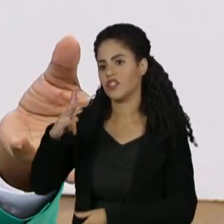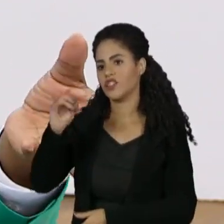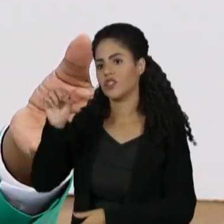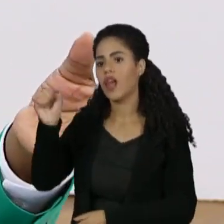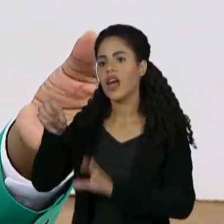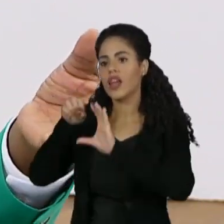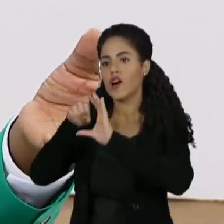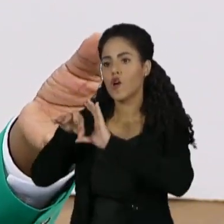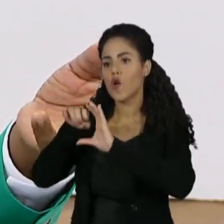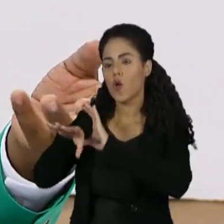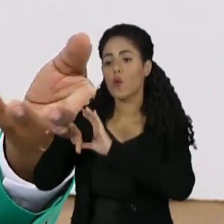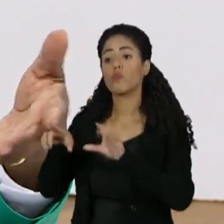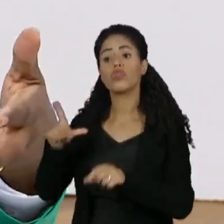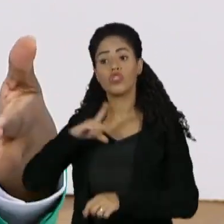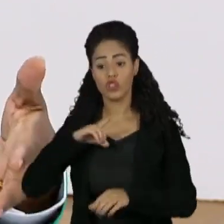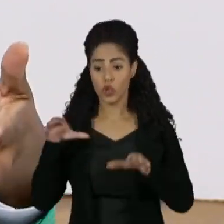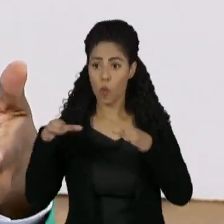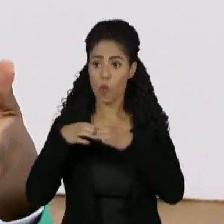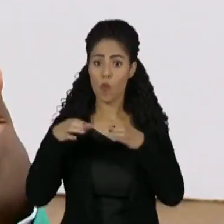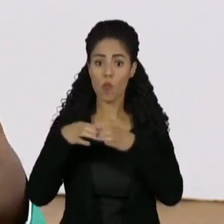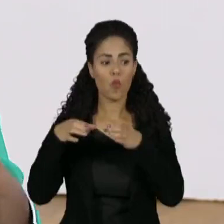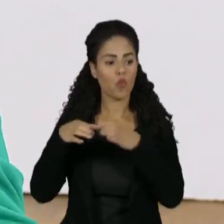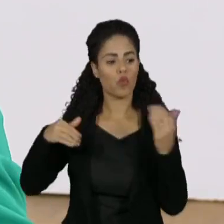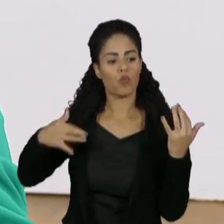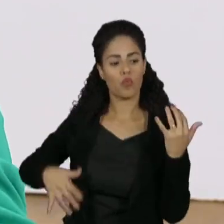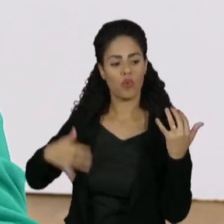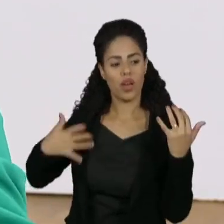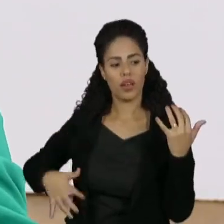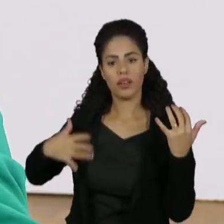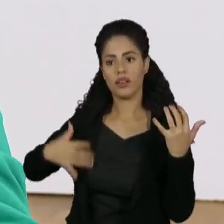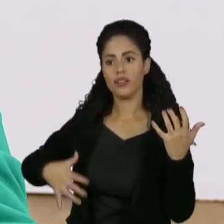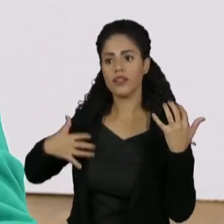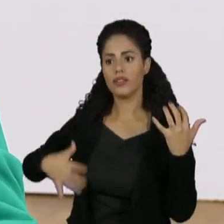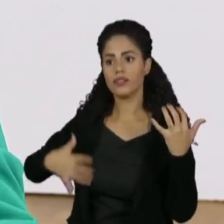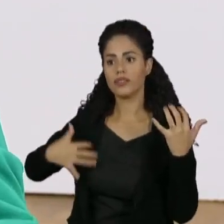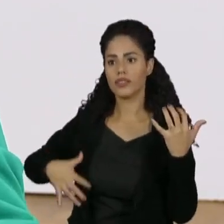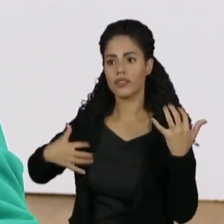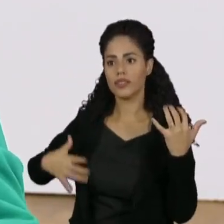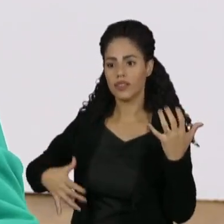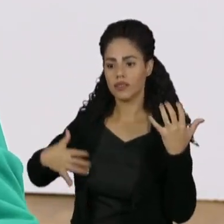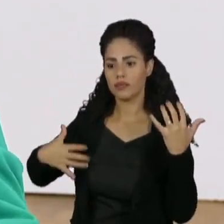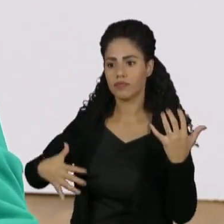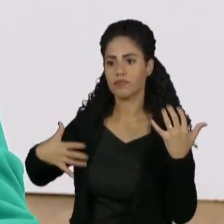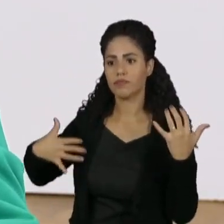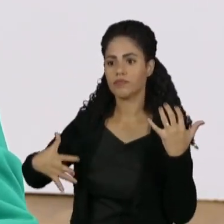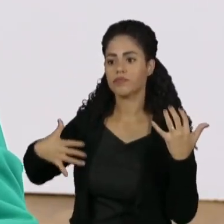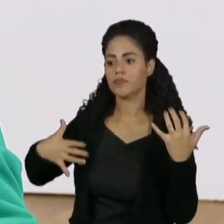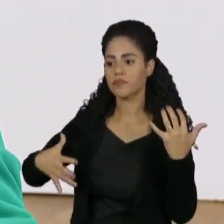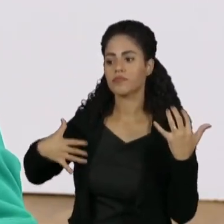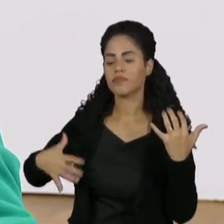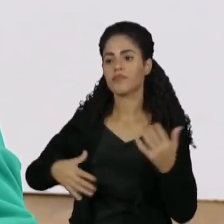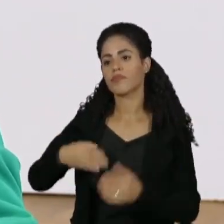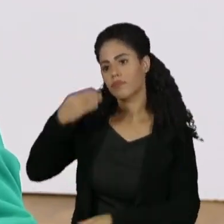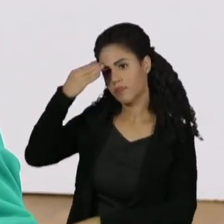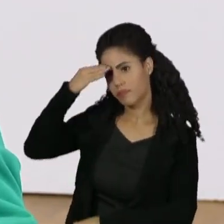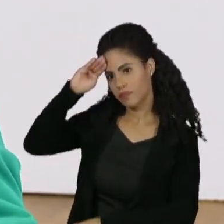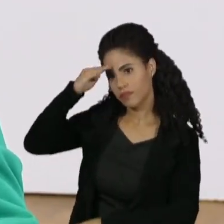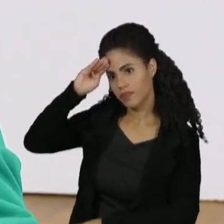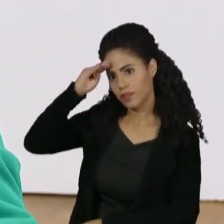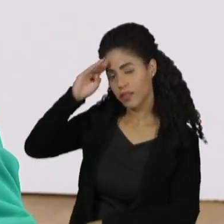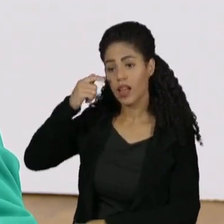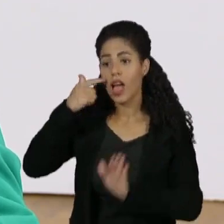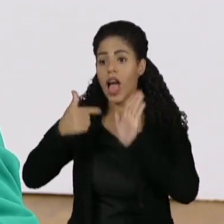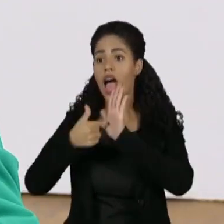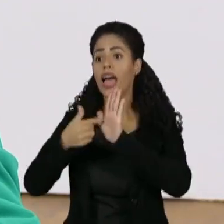grupo irlandês, daquela dança irlandesa muito bacana. E aí o Serginho,